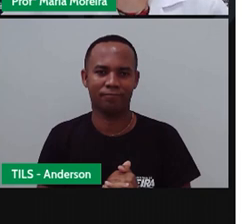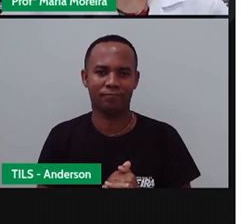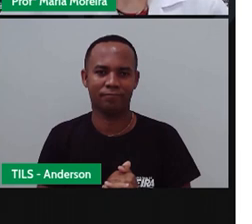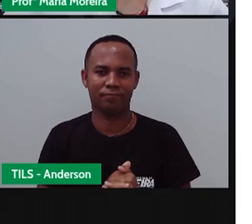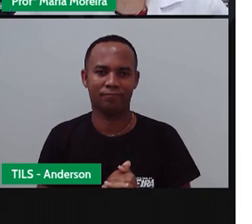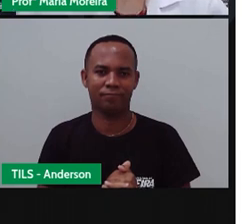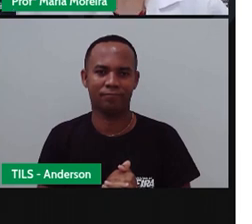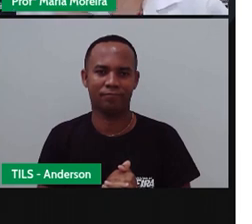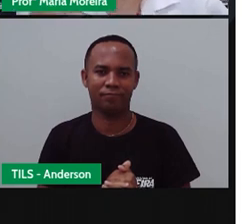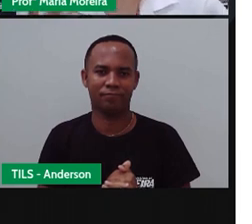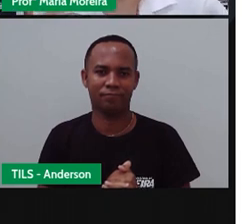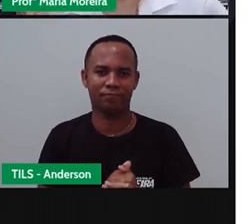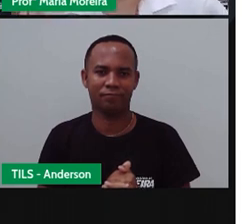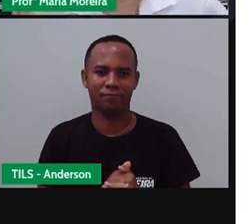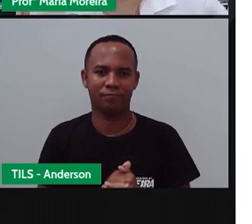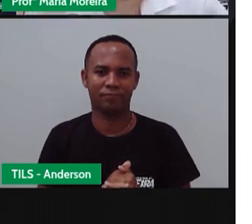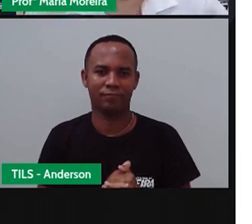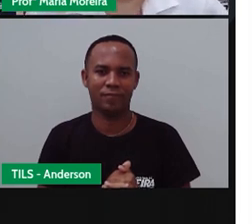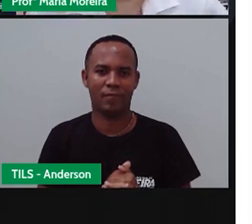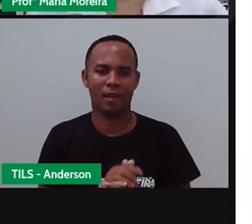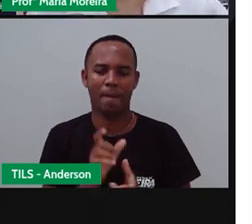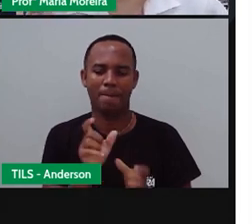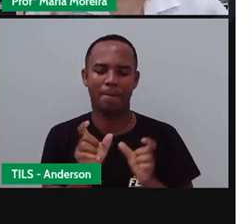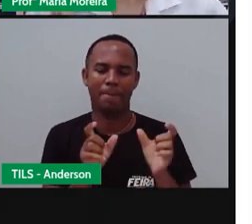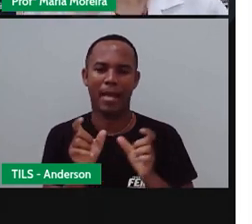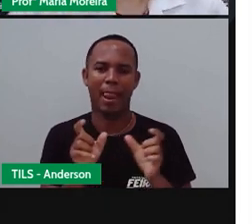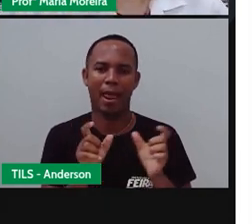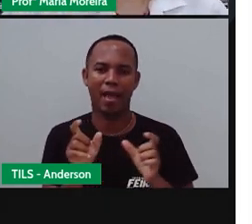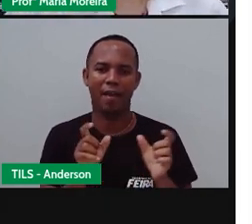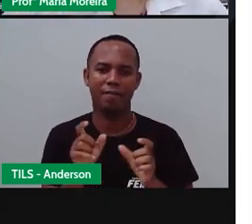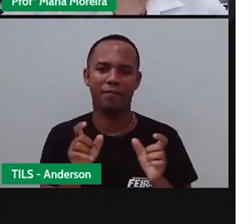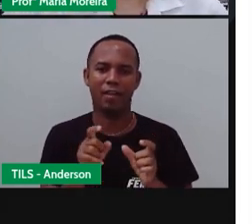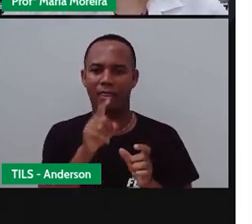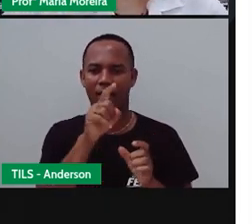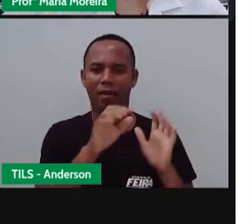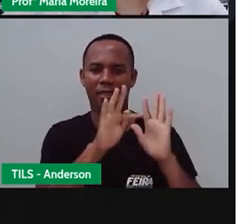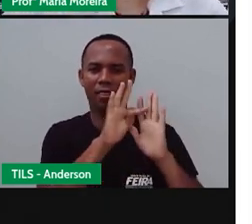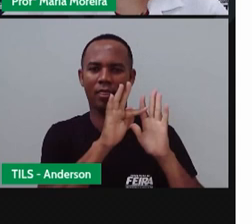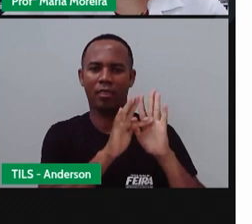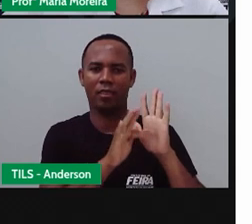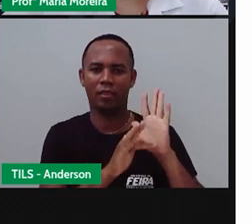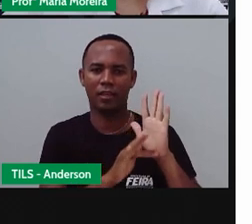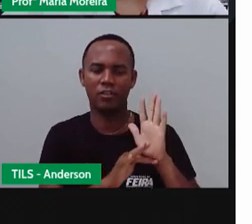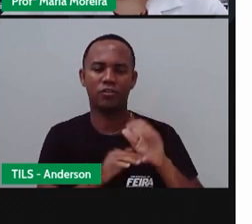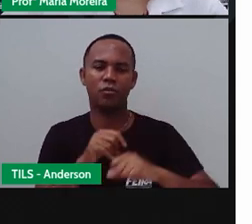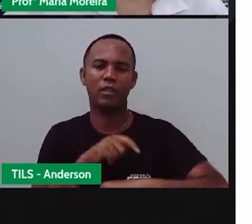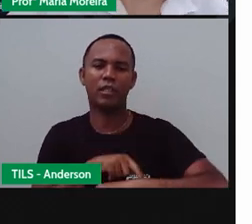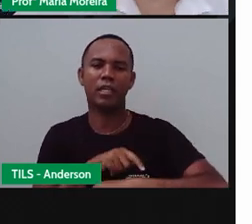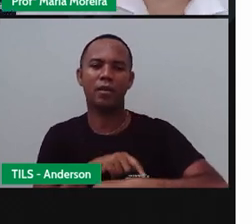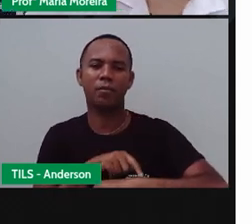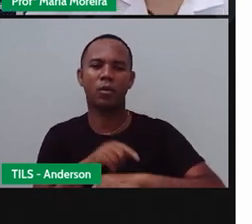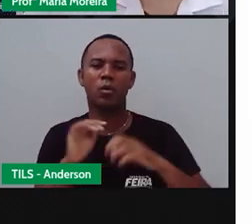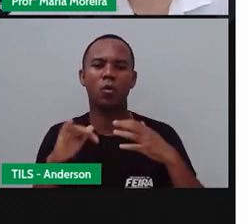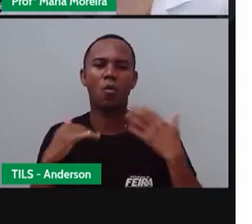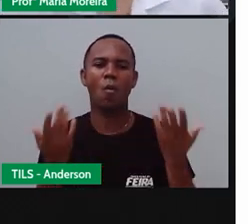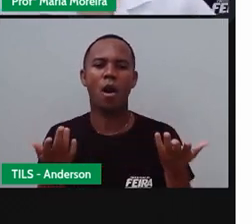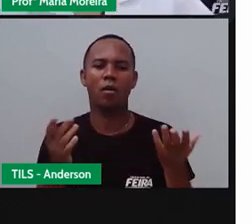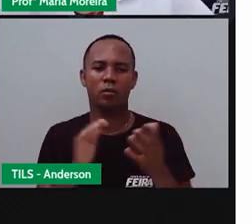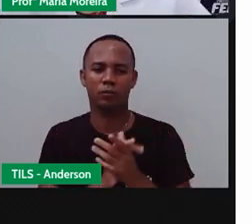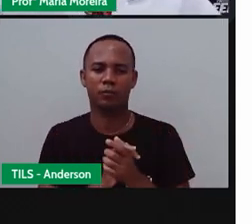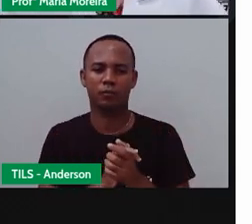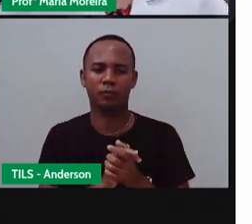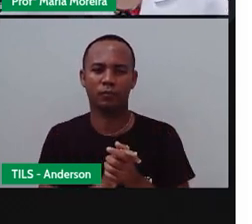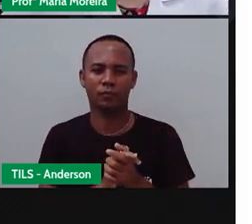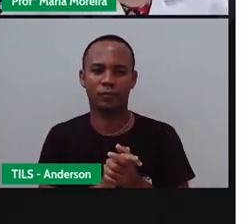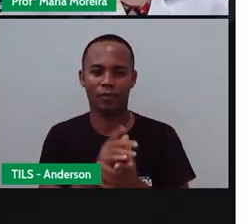Bom Quais são as palavras do texto? Né? Que remetem ao tempo A PRO falou aqui várias coisas